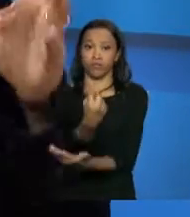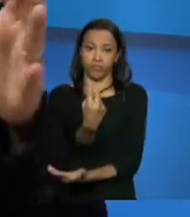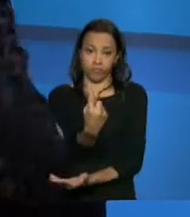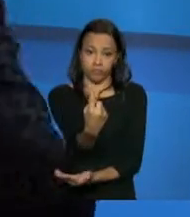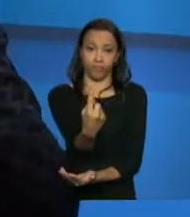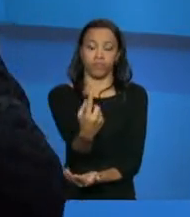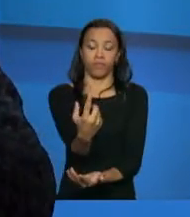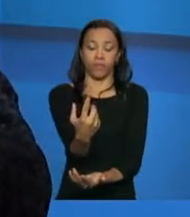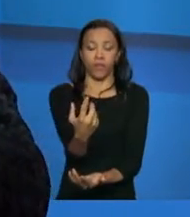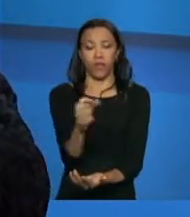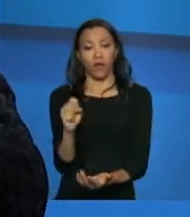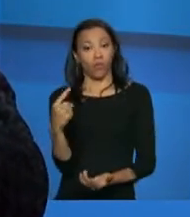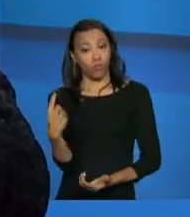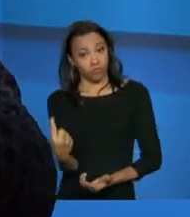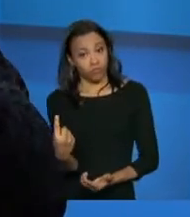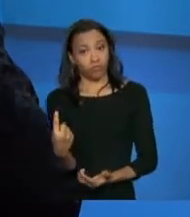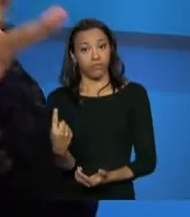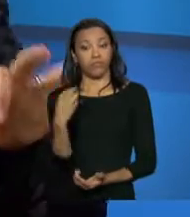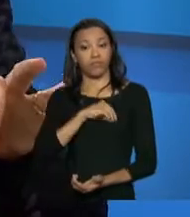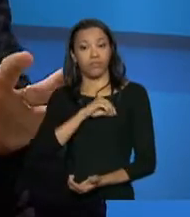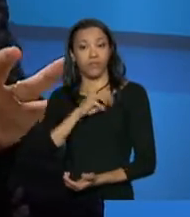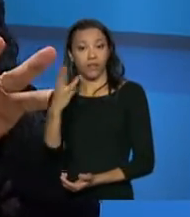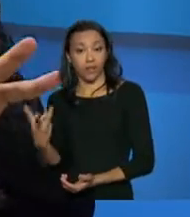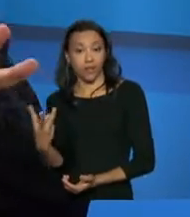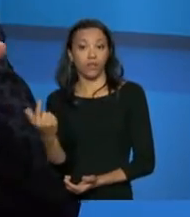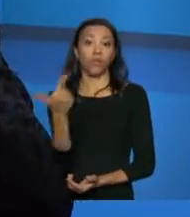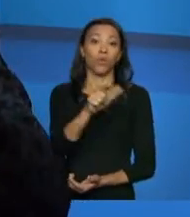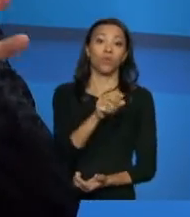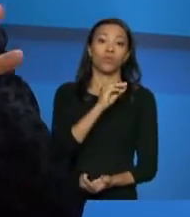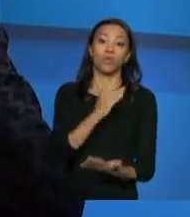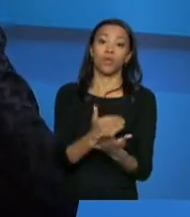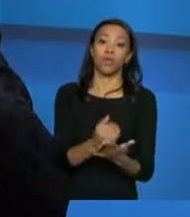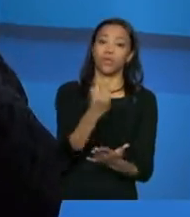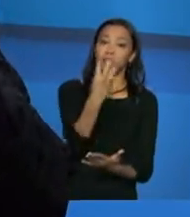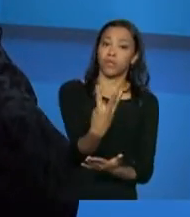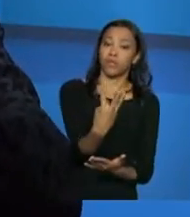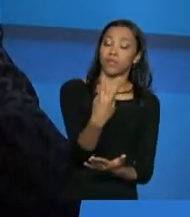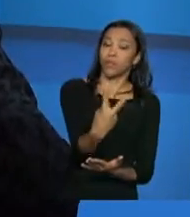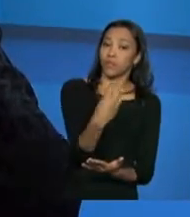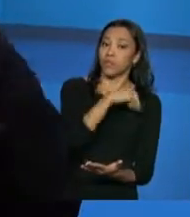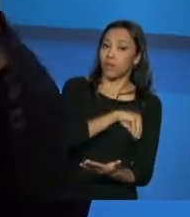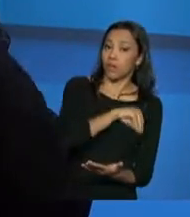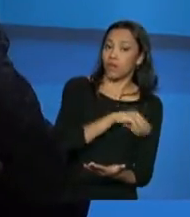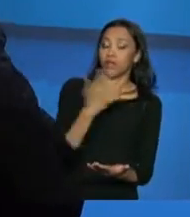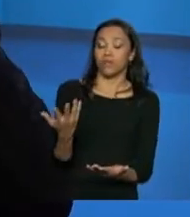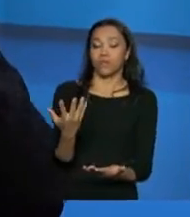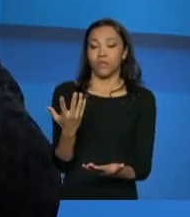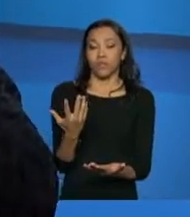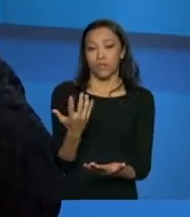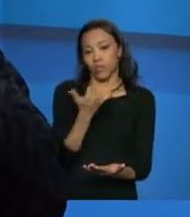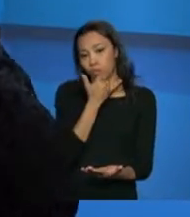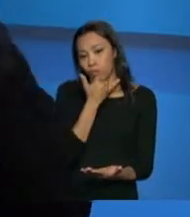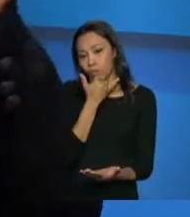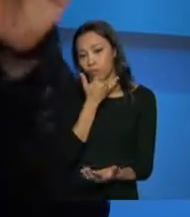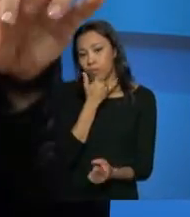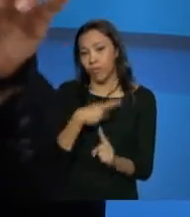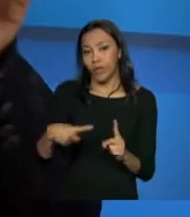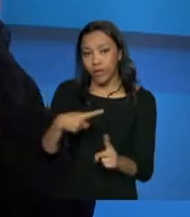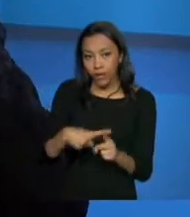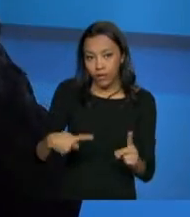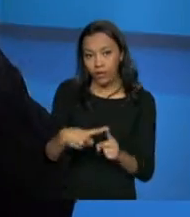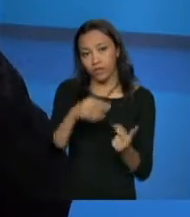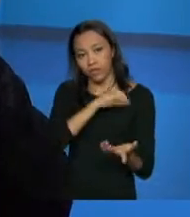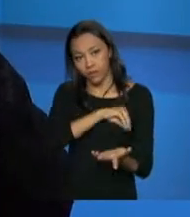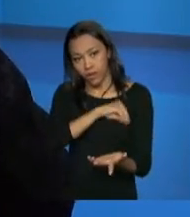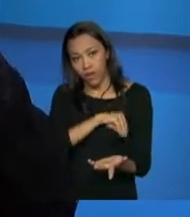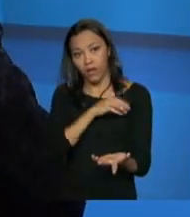um tem três salários mínimos, o outro vai ser dois salários mínimos per capita, ele pode ter, desculpa, meio salário mínimo, o outro vai